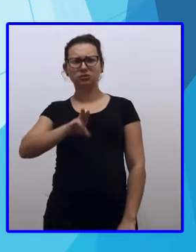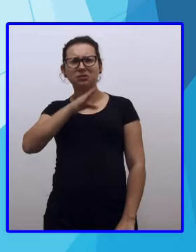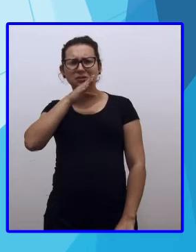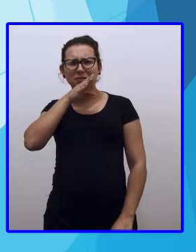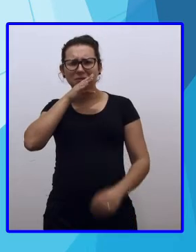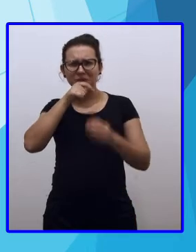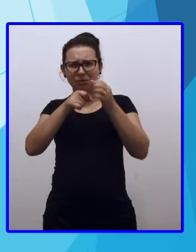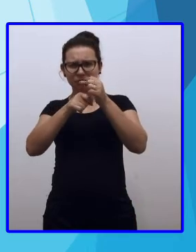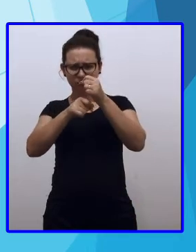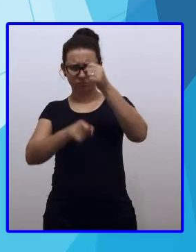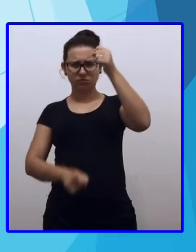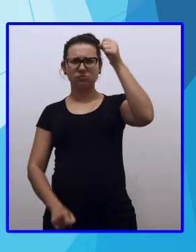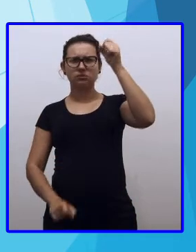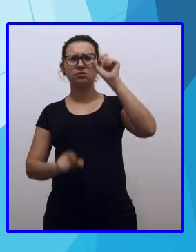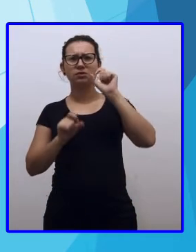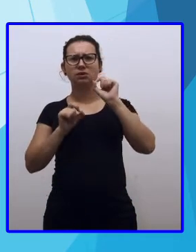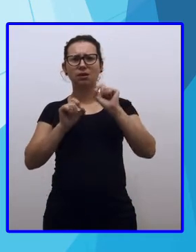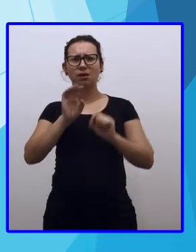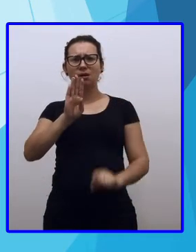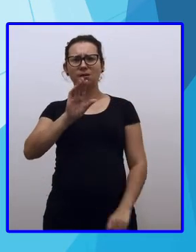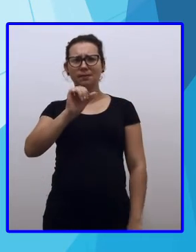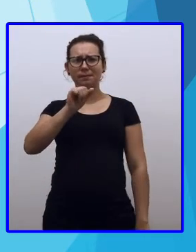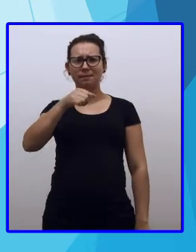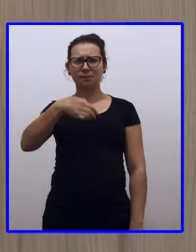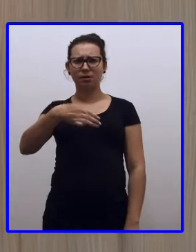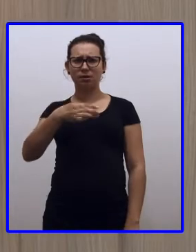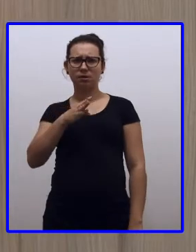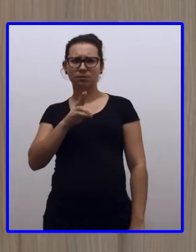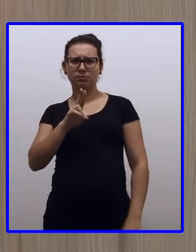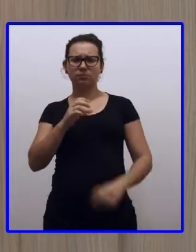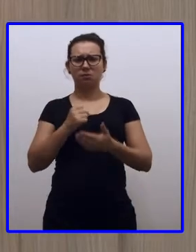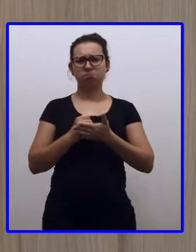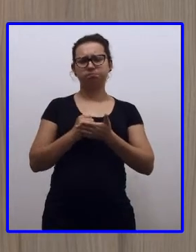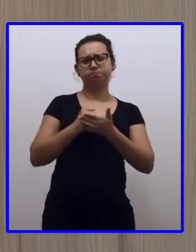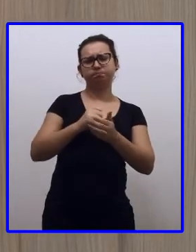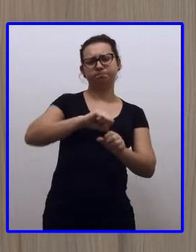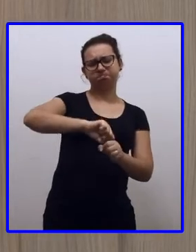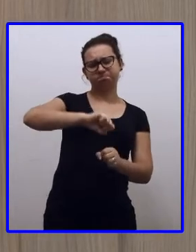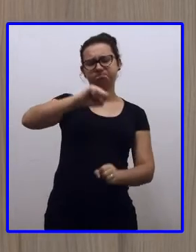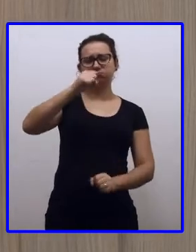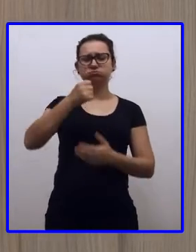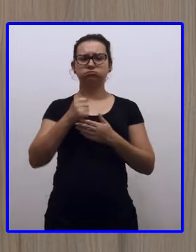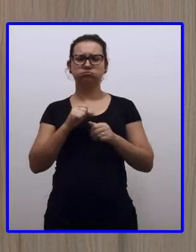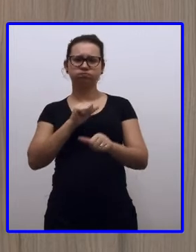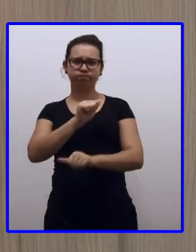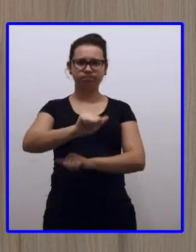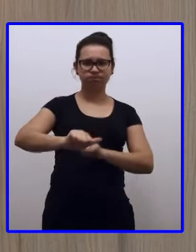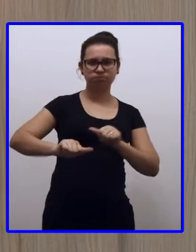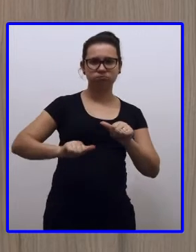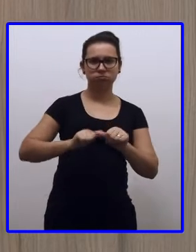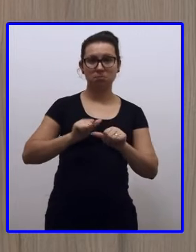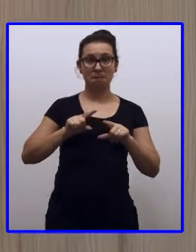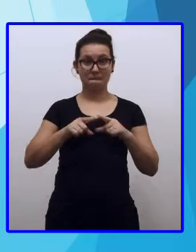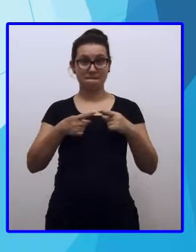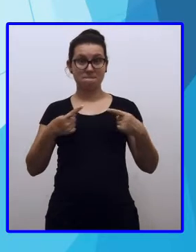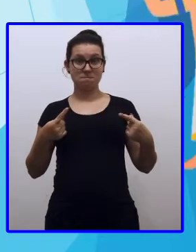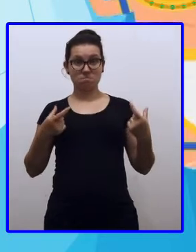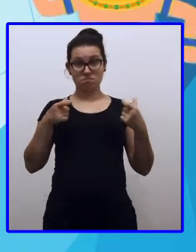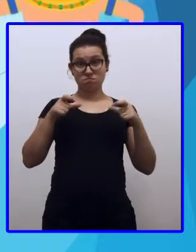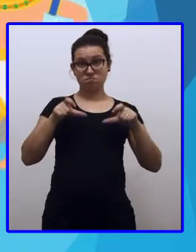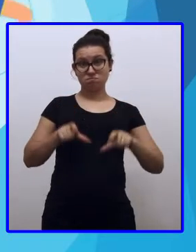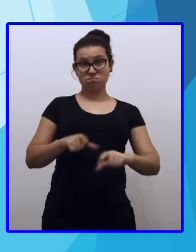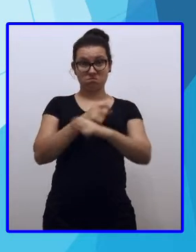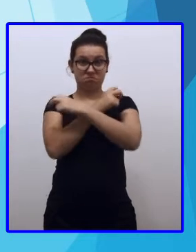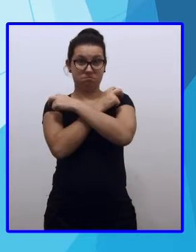como moeda de troca, certo? Onde tinha, eles levavam bambu para fazer trocas. Agora, no Egito,